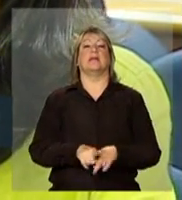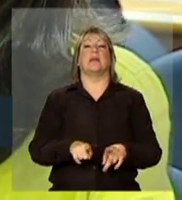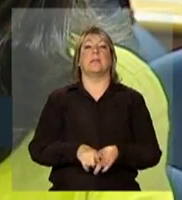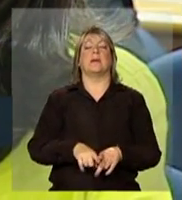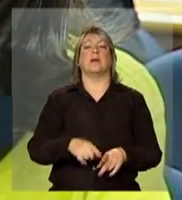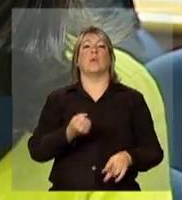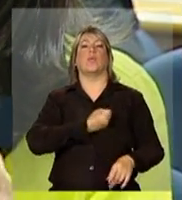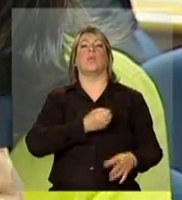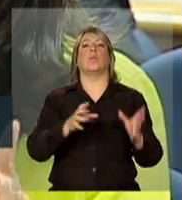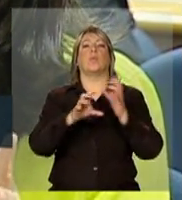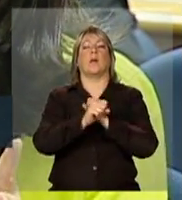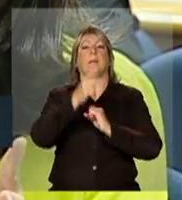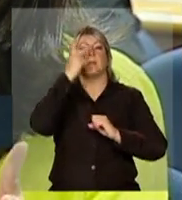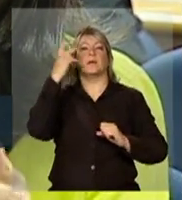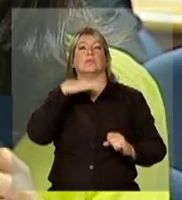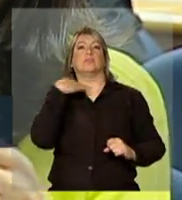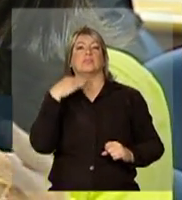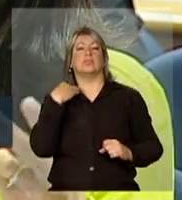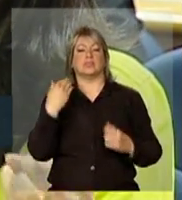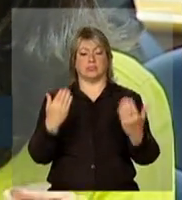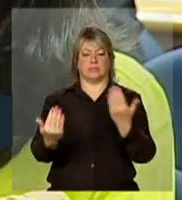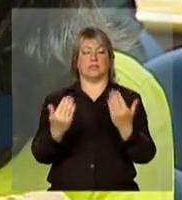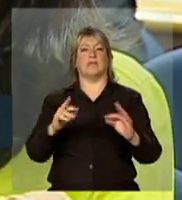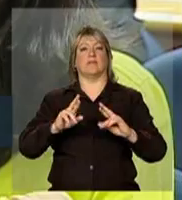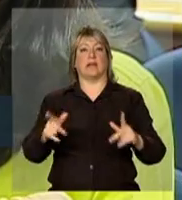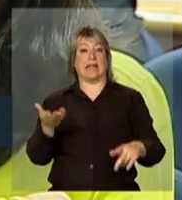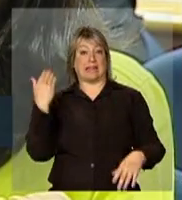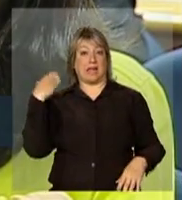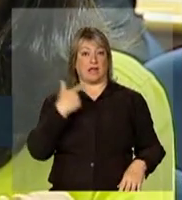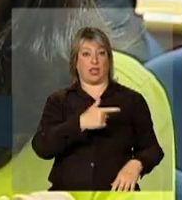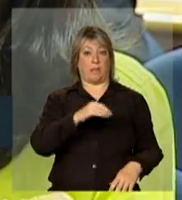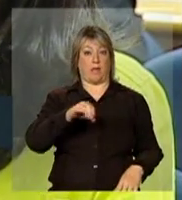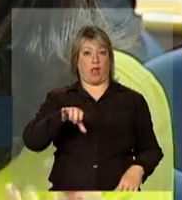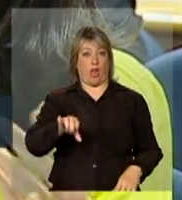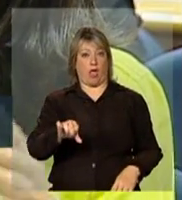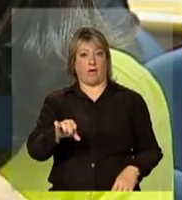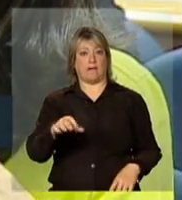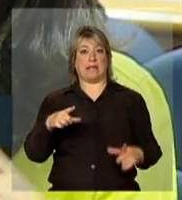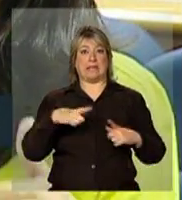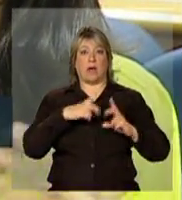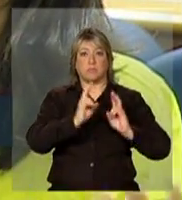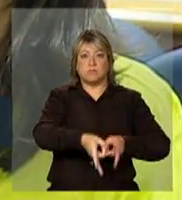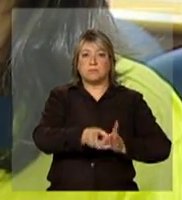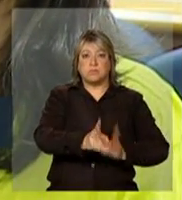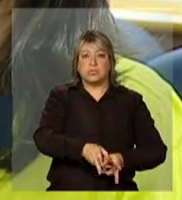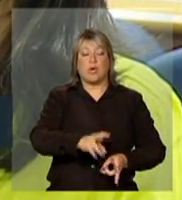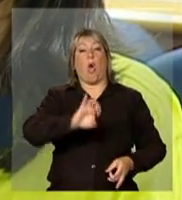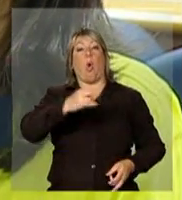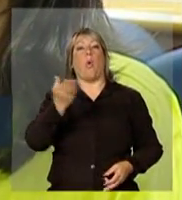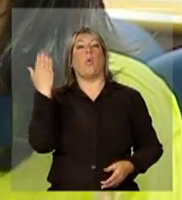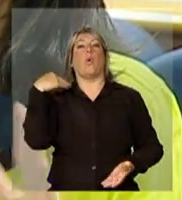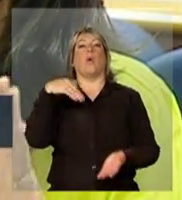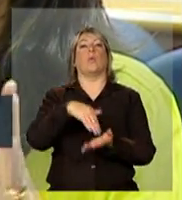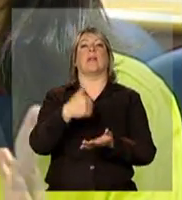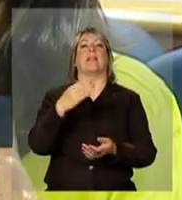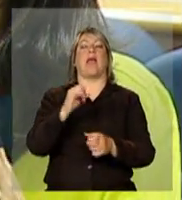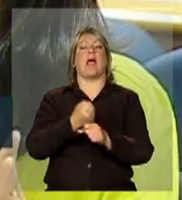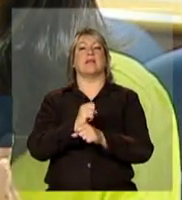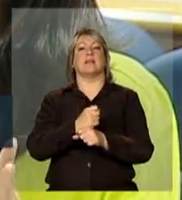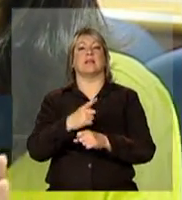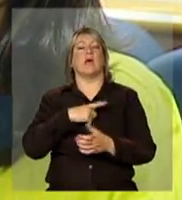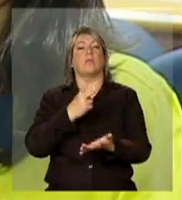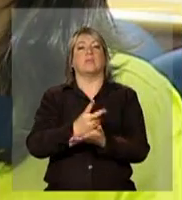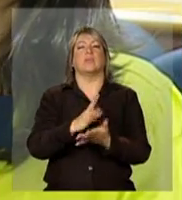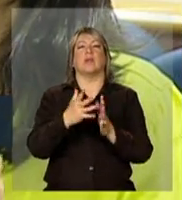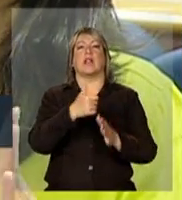também divergência. Desde 2009, o número estaria estável ou desde a última década estável em cerca de